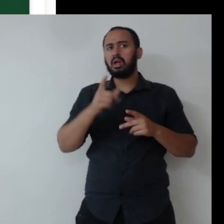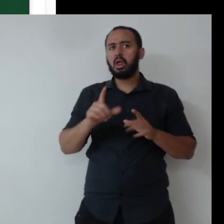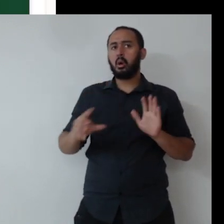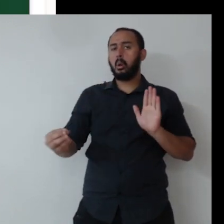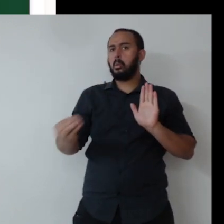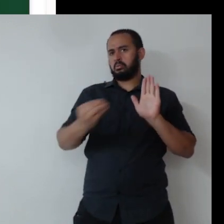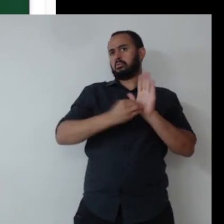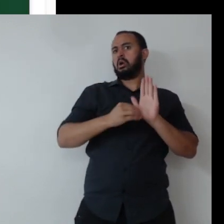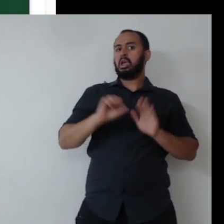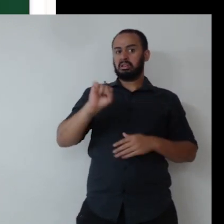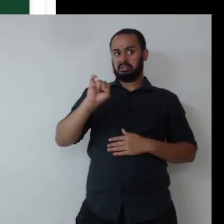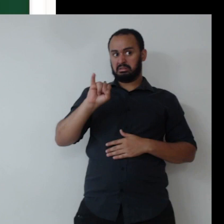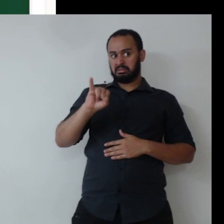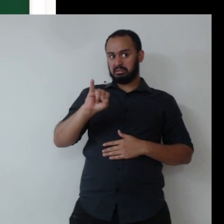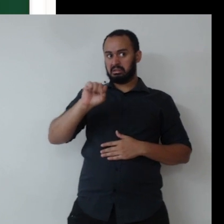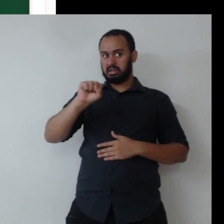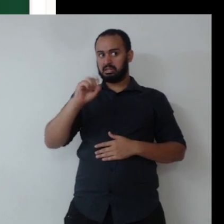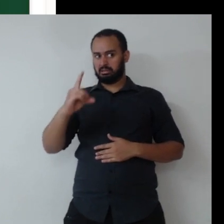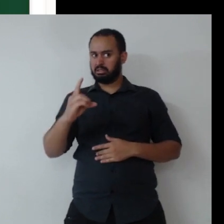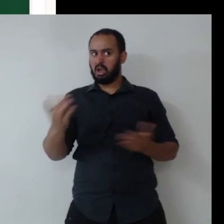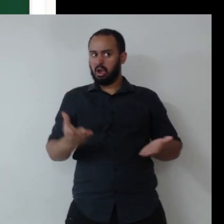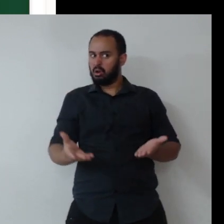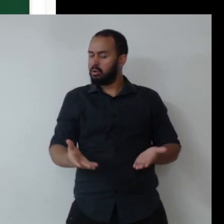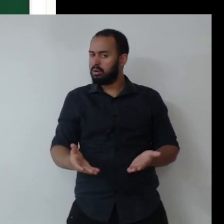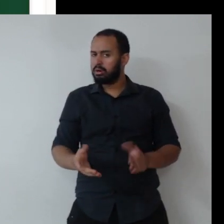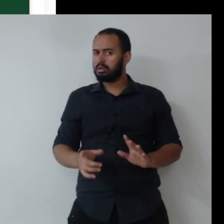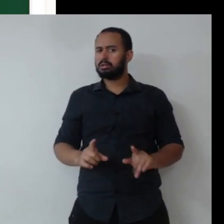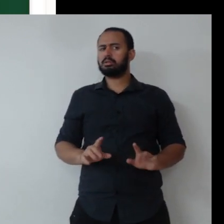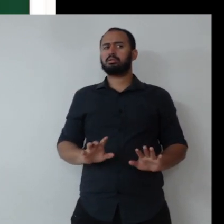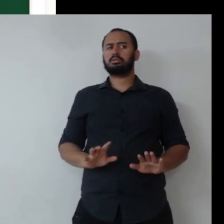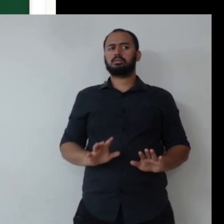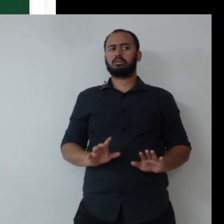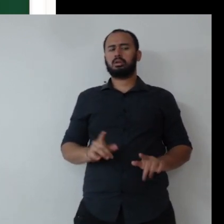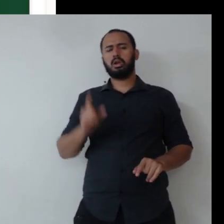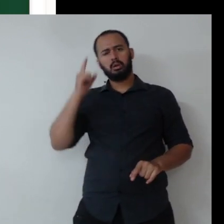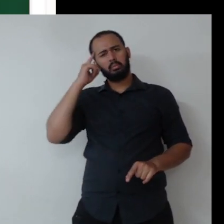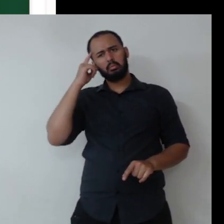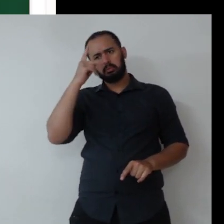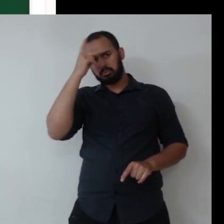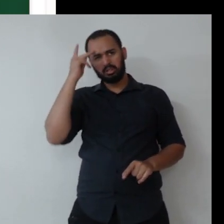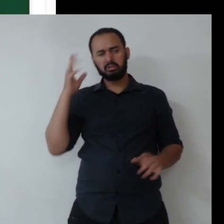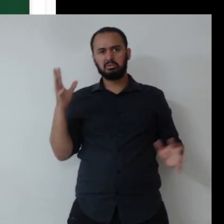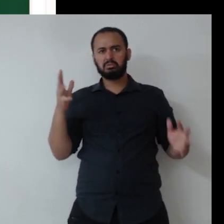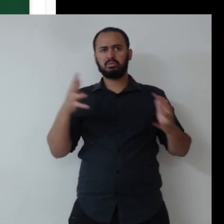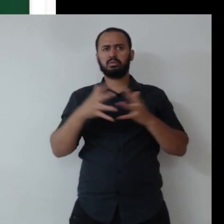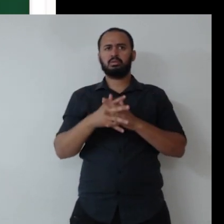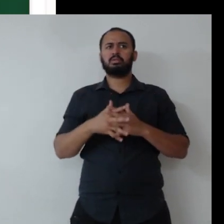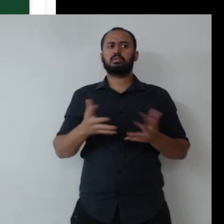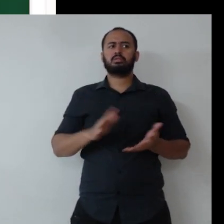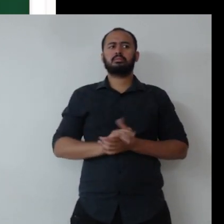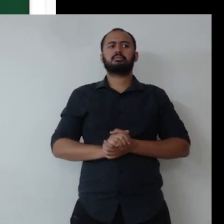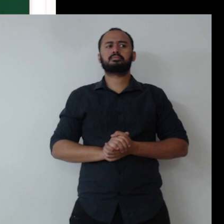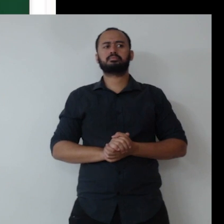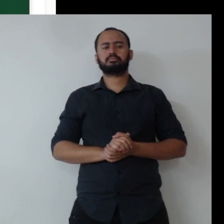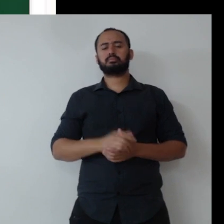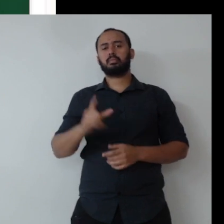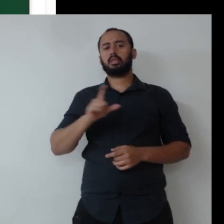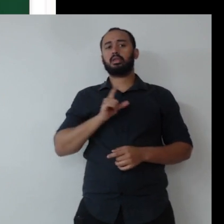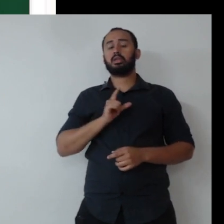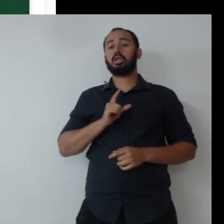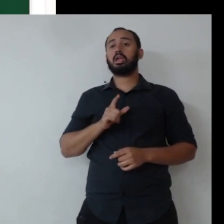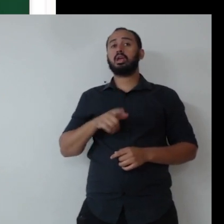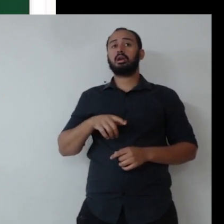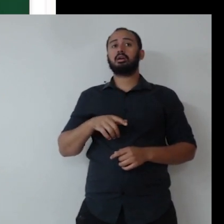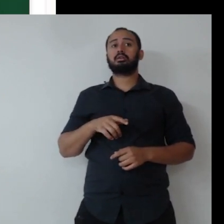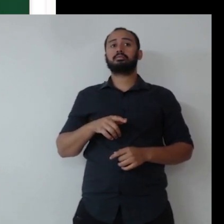até faço essa, eu coloco esse, para dar uma, que as pessoas ficam confusas mesmo, ou serve a agenda 2030, porque existe a agenda